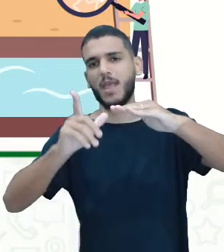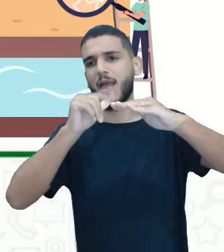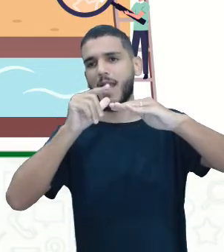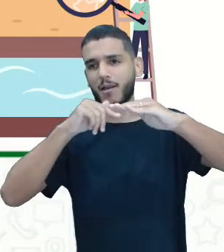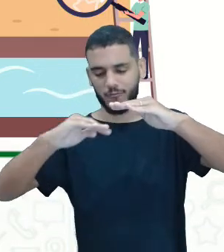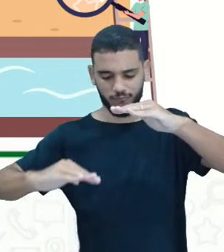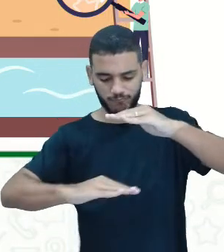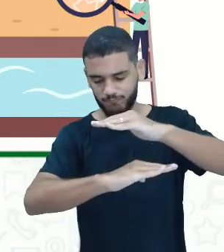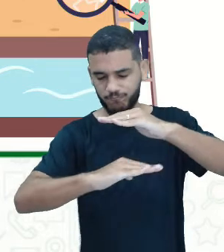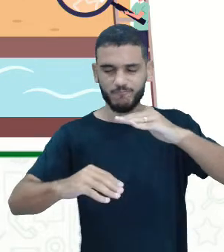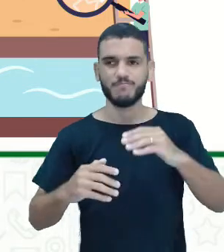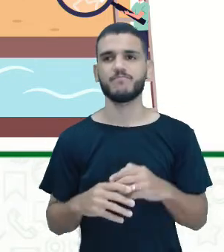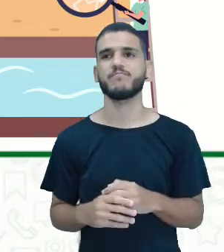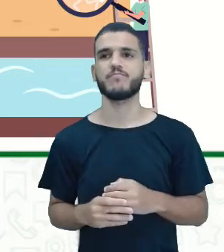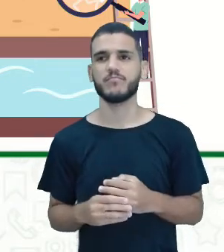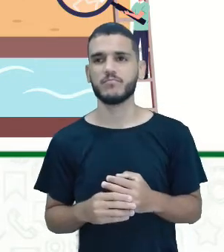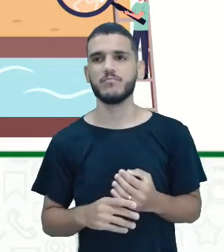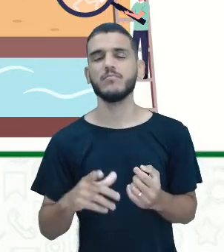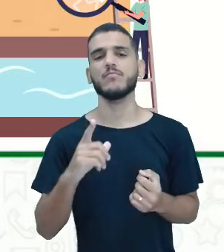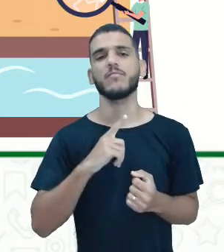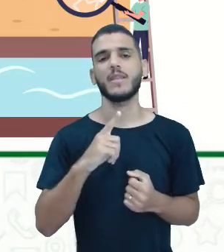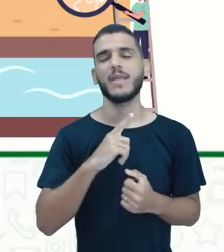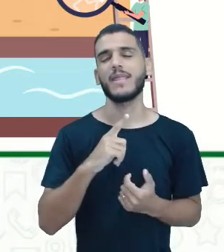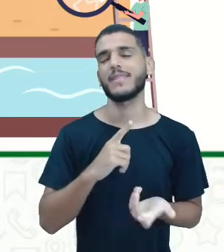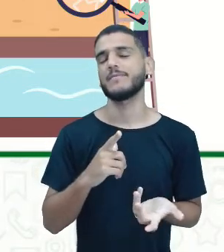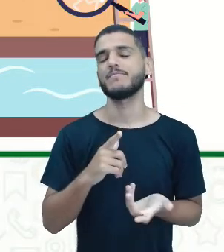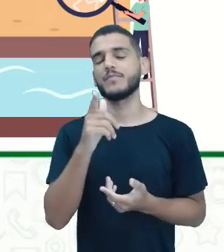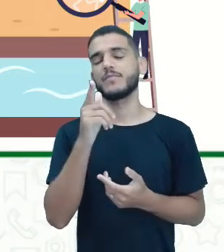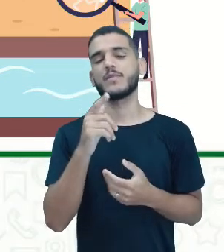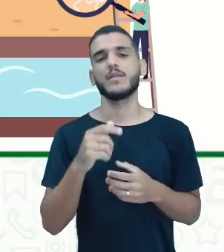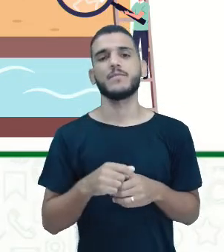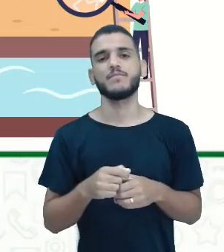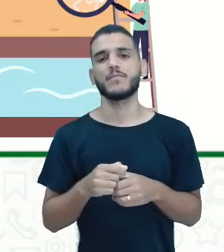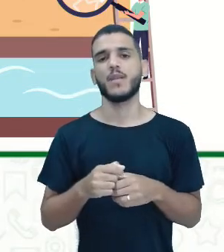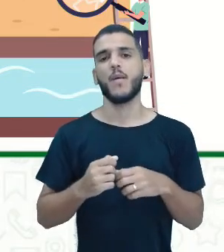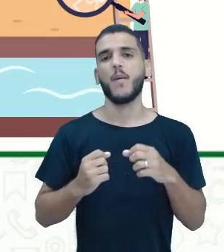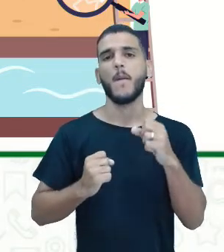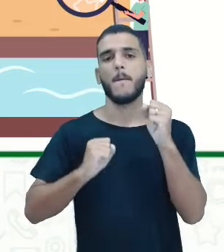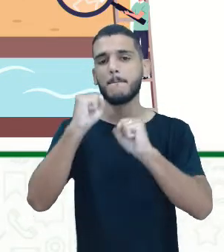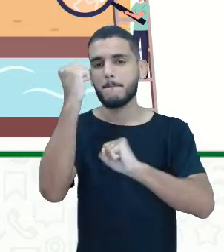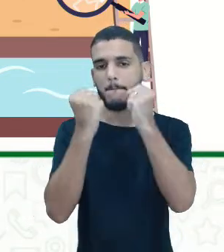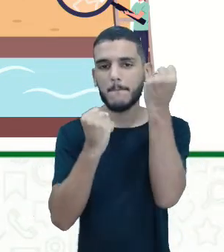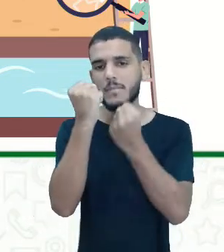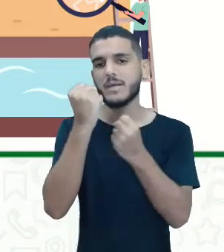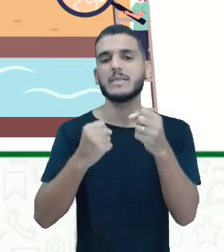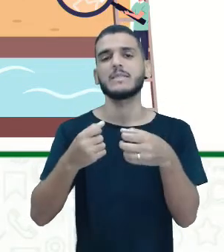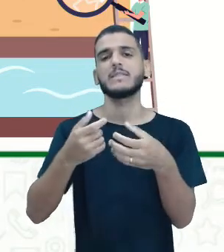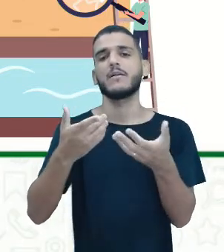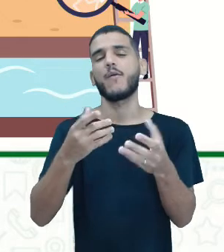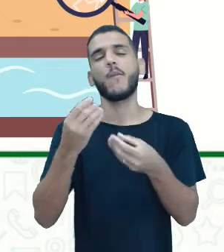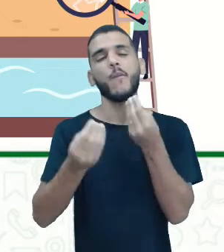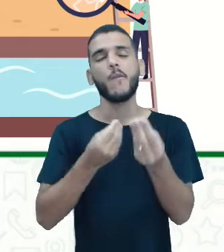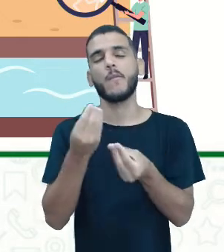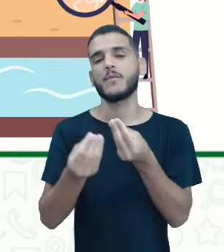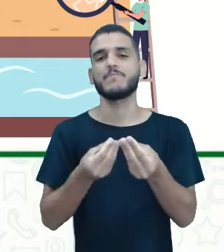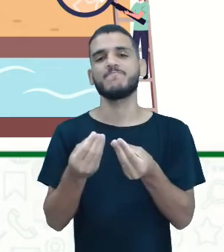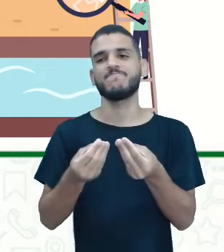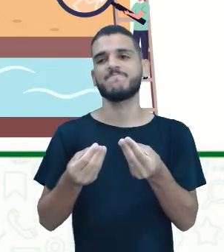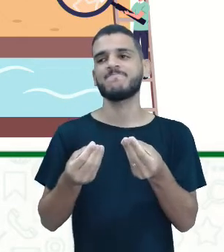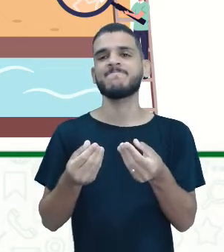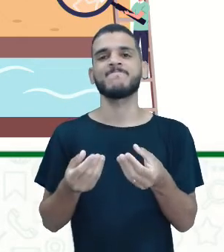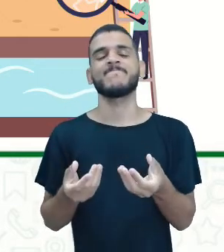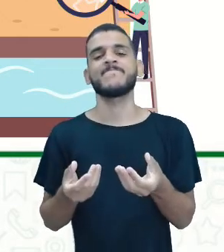é que acontece? Tem uma máquina que ela vai furar aquele solo. Vai bem profundamente, né? De preferência,